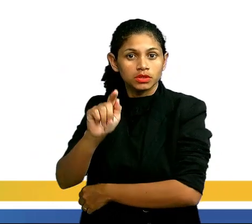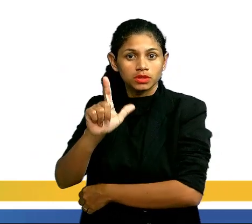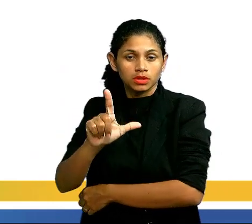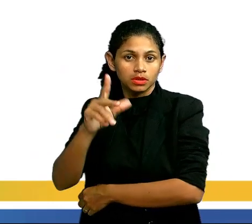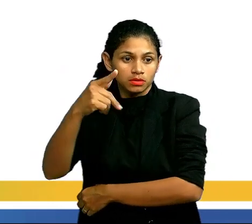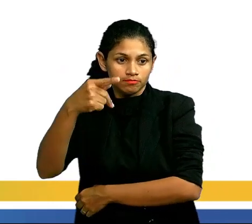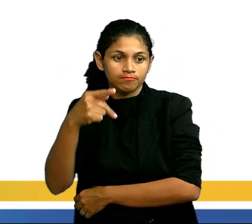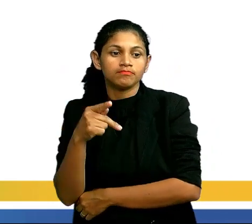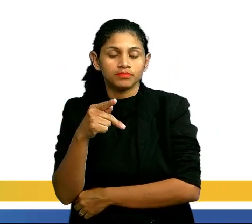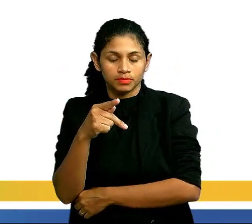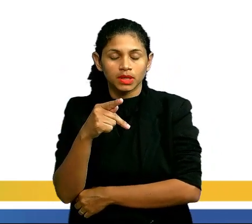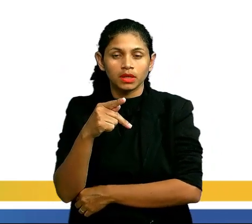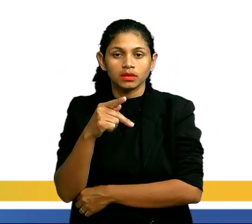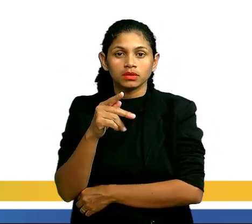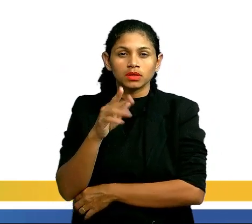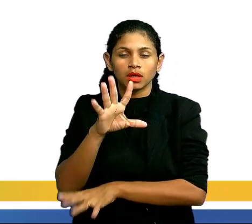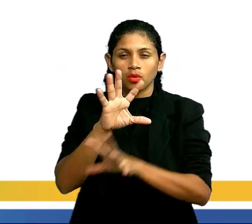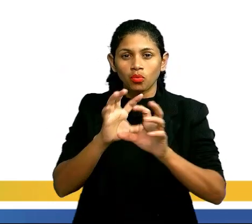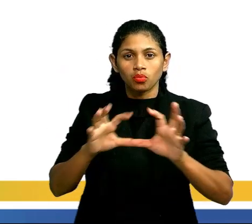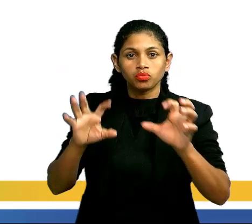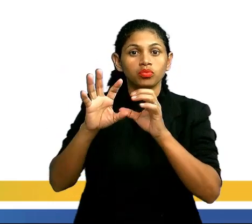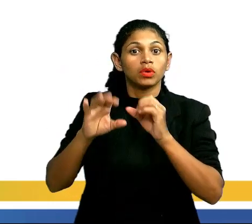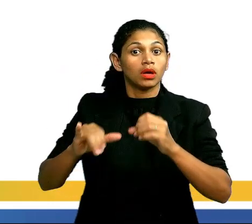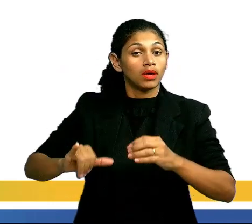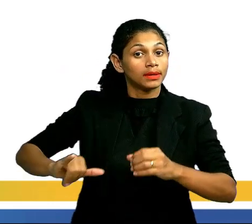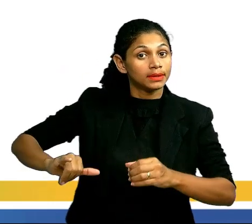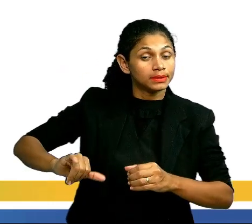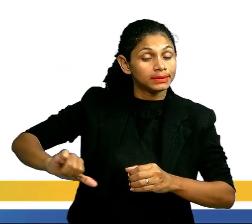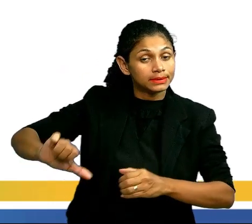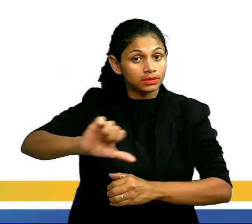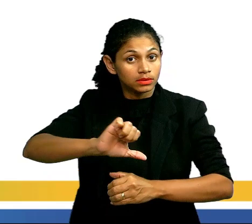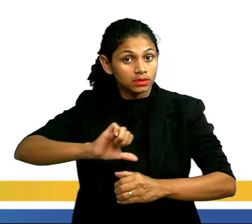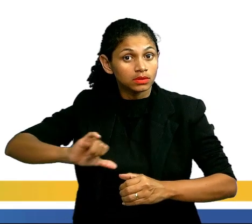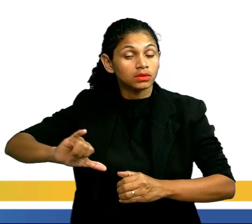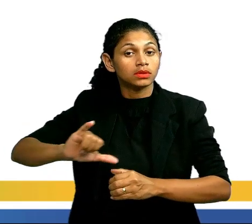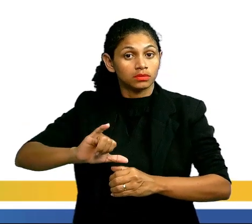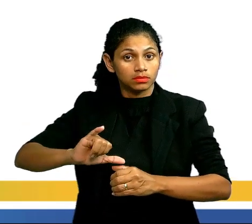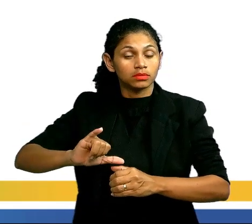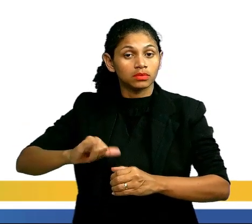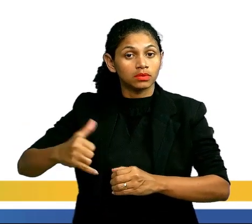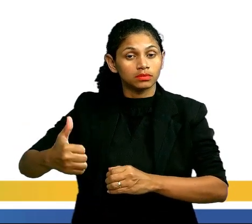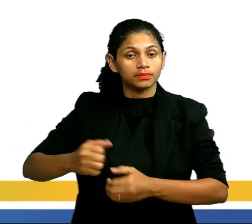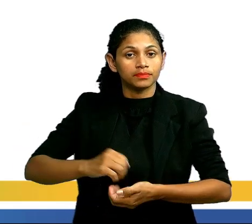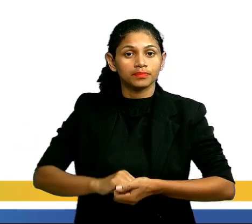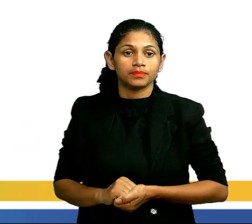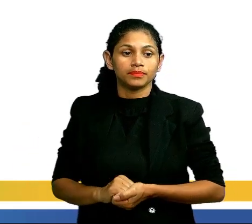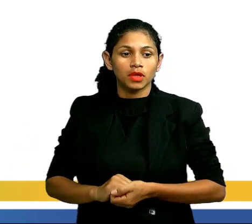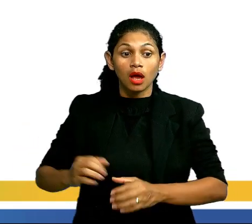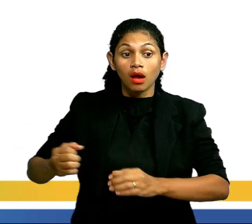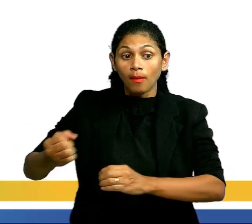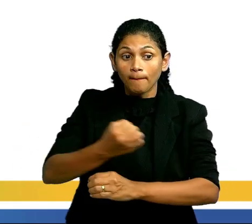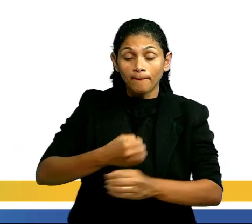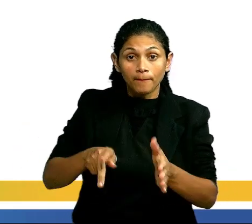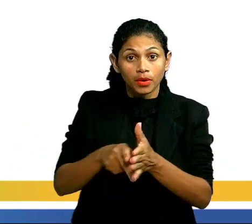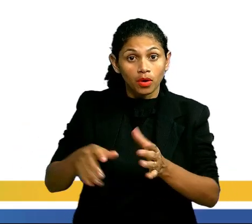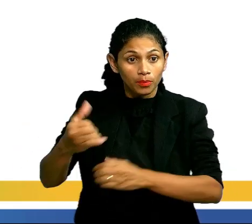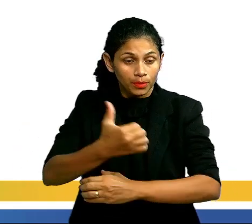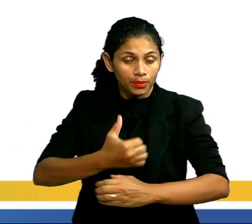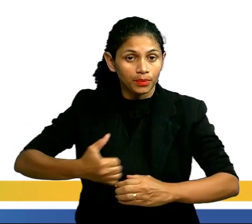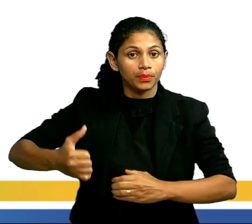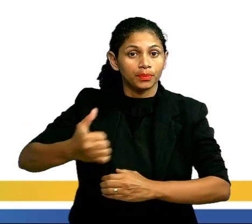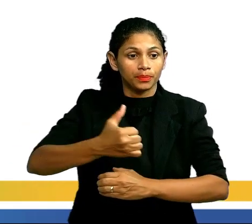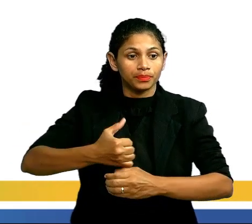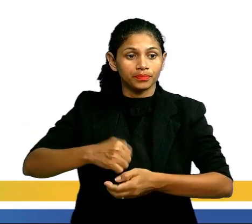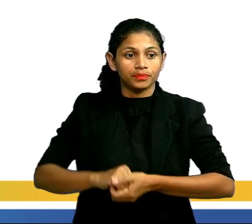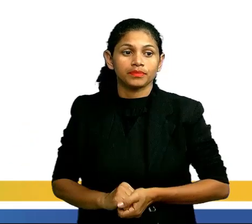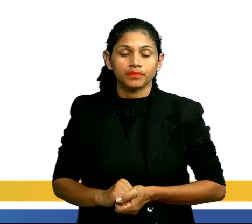de petróleo, que é o gás de cozinha, onde ele é formado por propano e butano, que são moléculas pequenas. Se eu aumentar um pouco mais essa